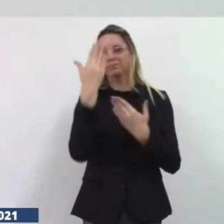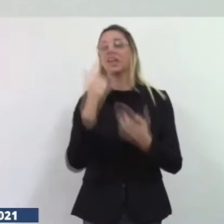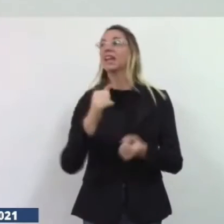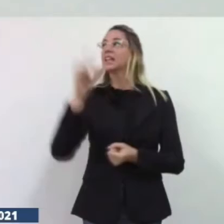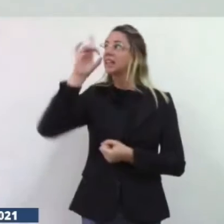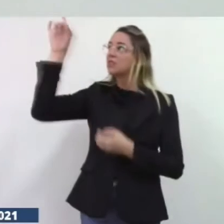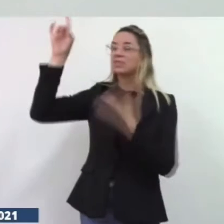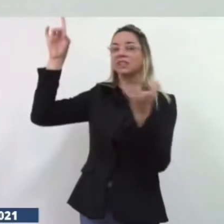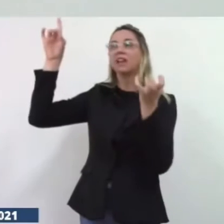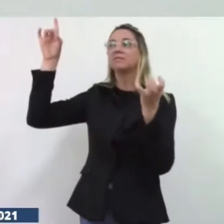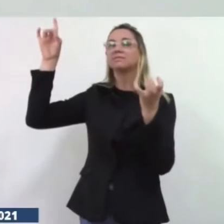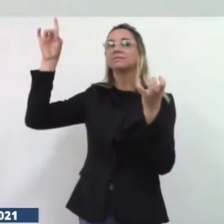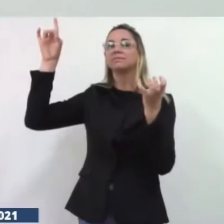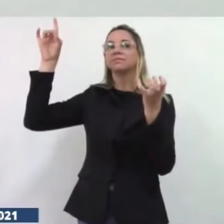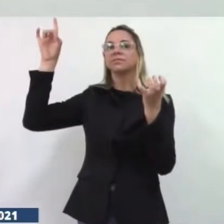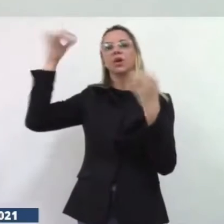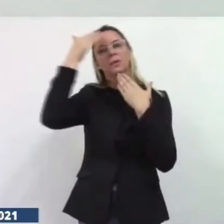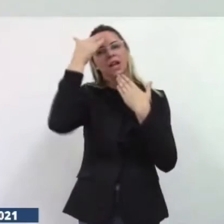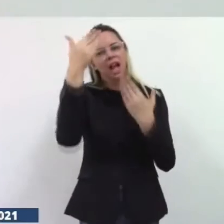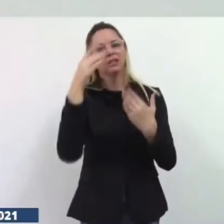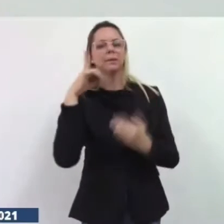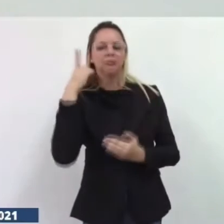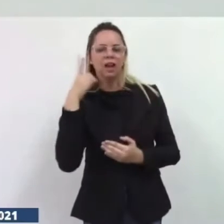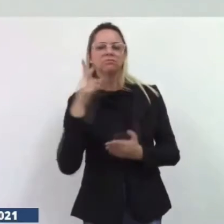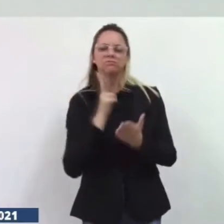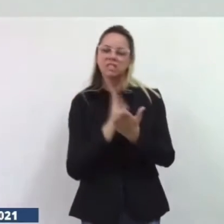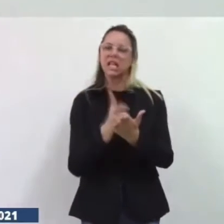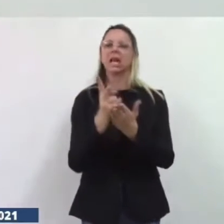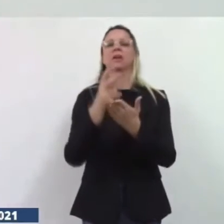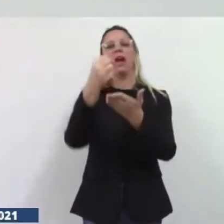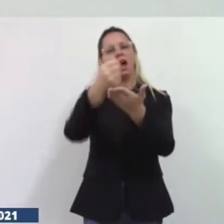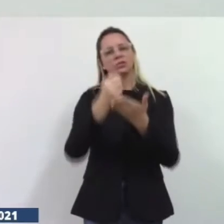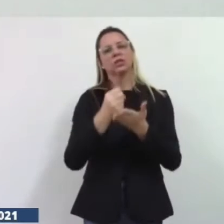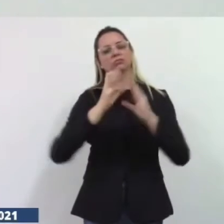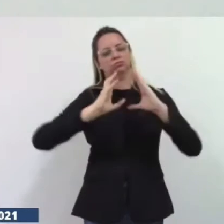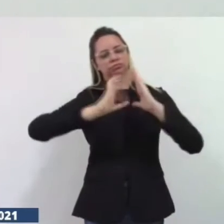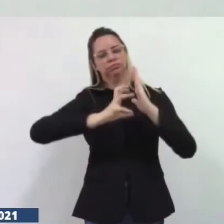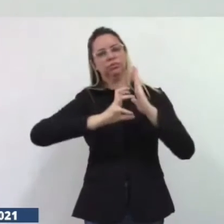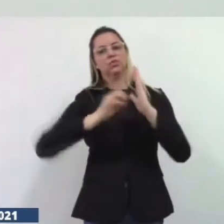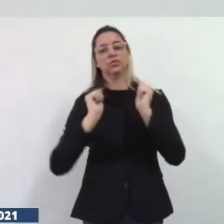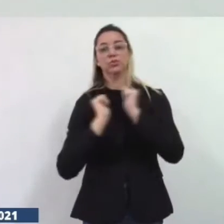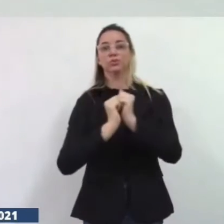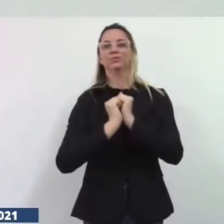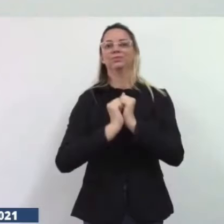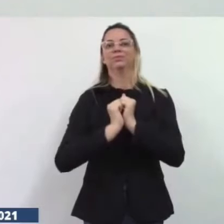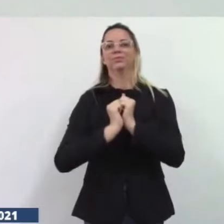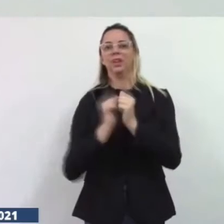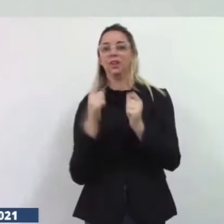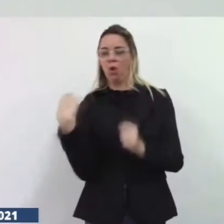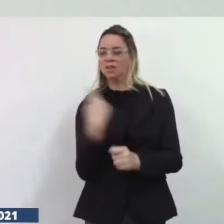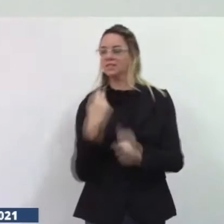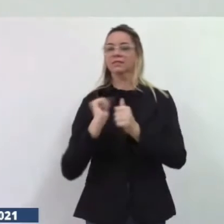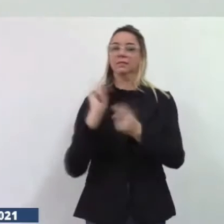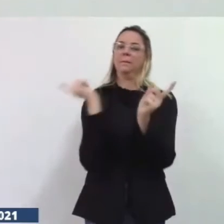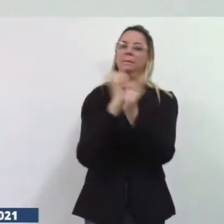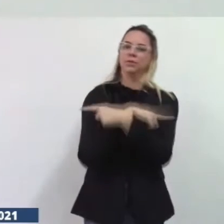ao deputado por estar sempre à frente desse grupo político nosso da oposição aqui de